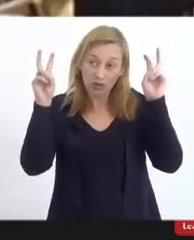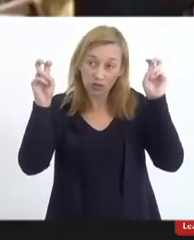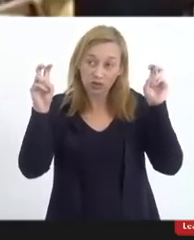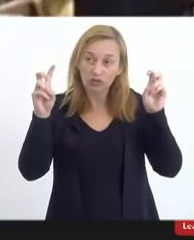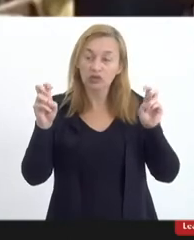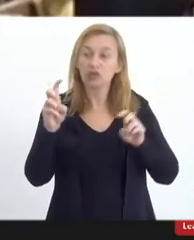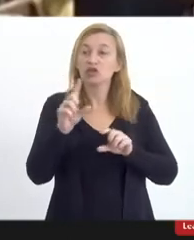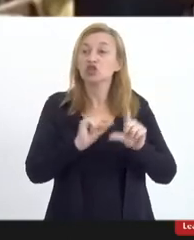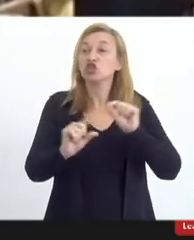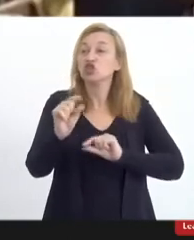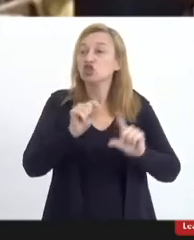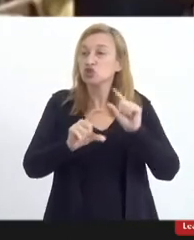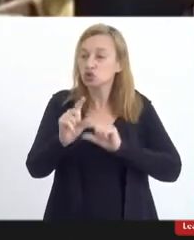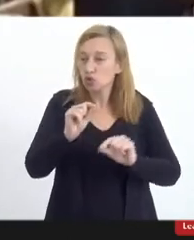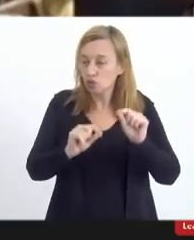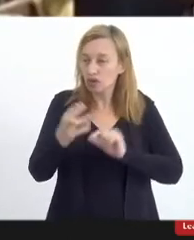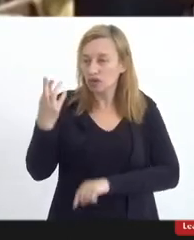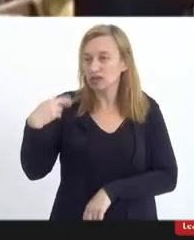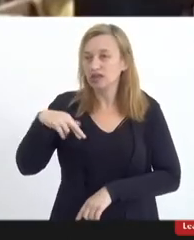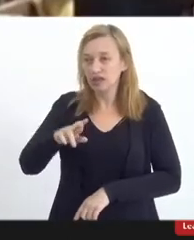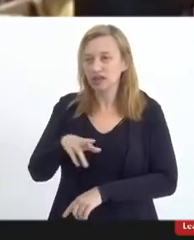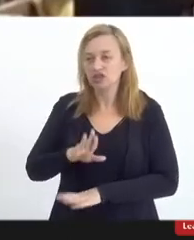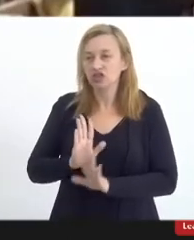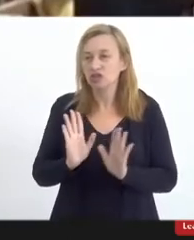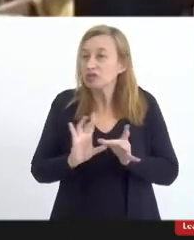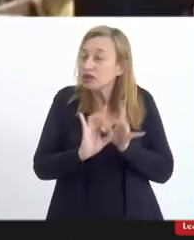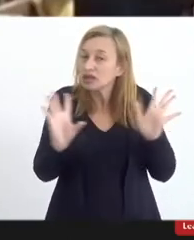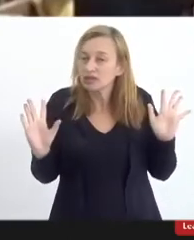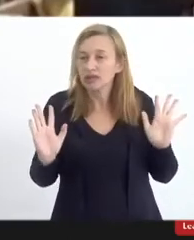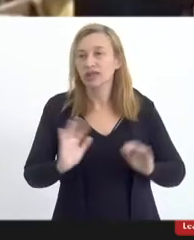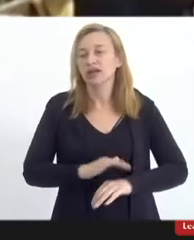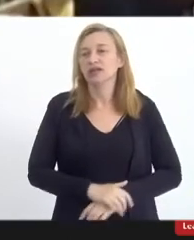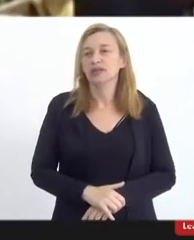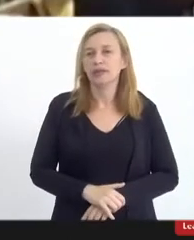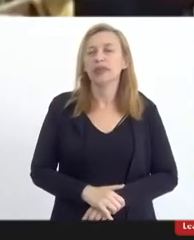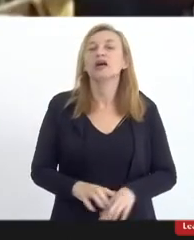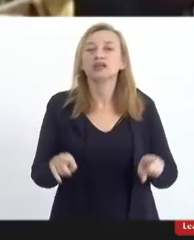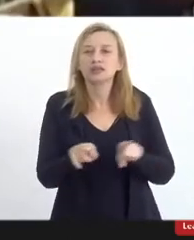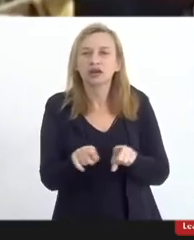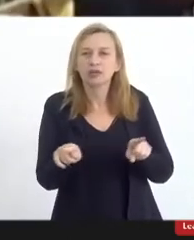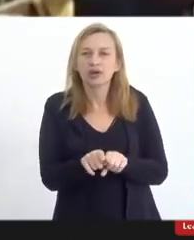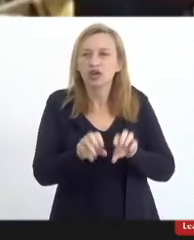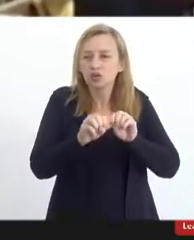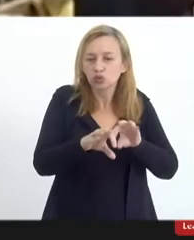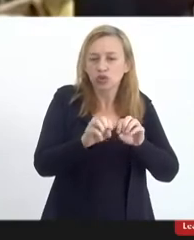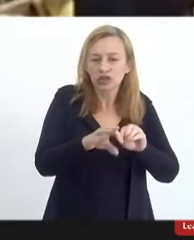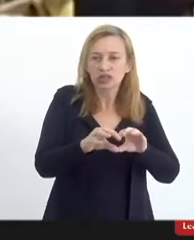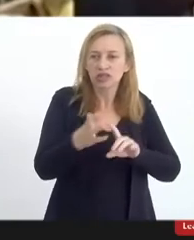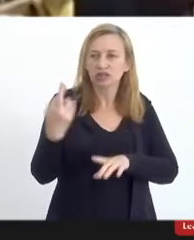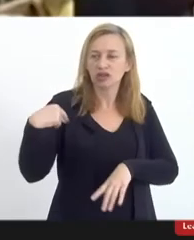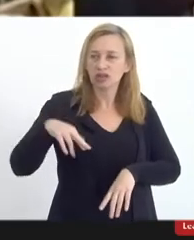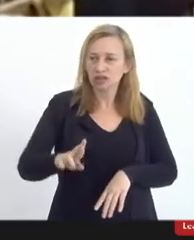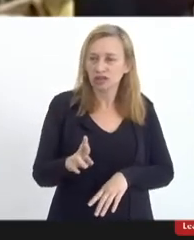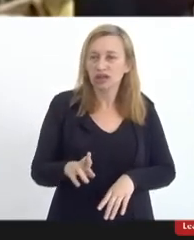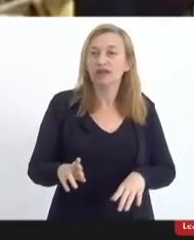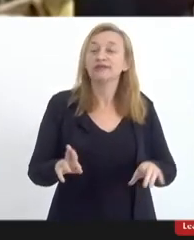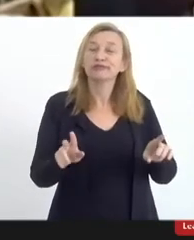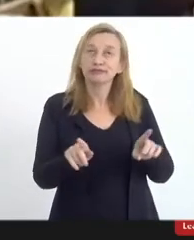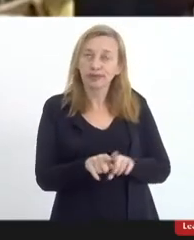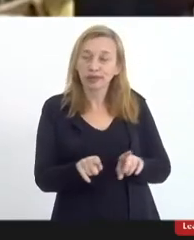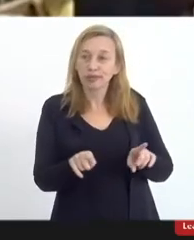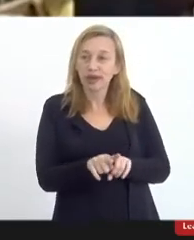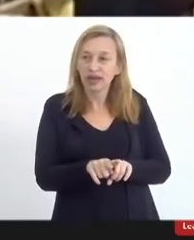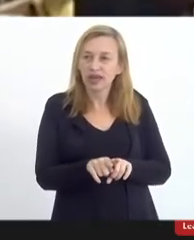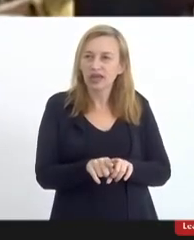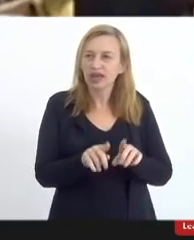laicidade do Estado. Inclusive, a questão do ensino religioso e a laicidade do Estado, porque o